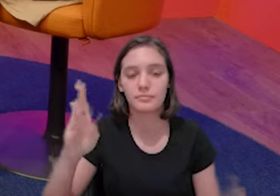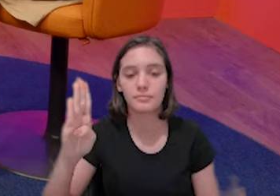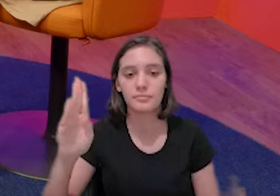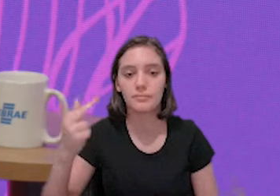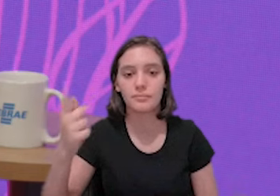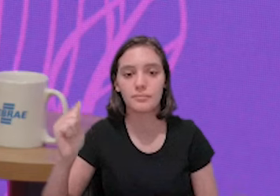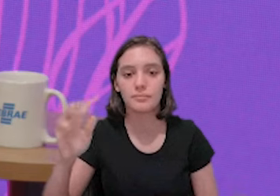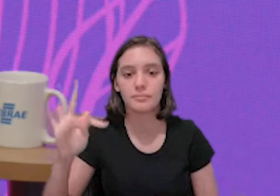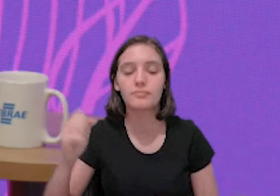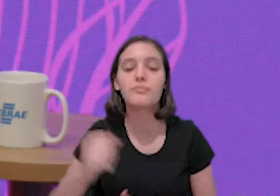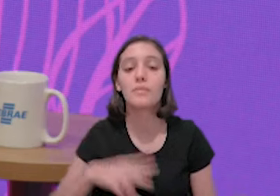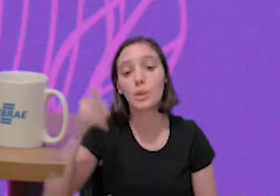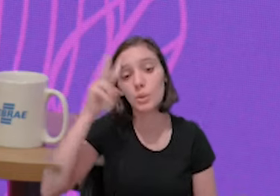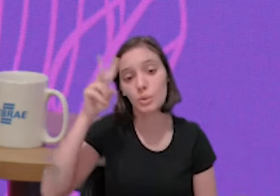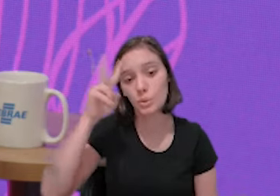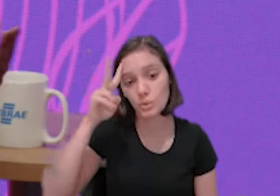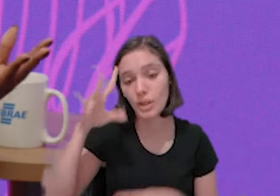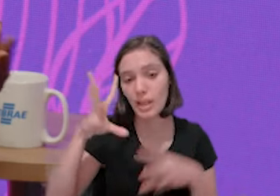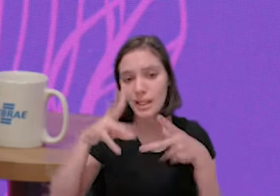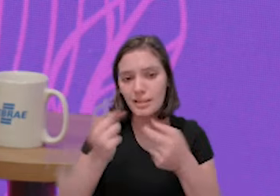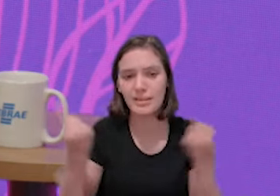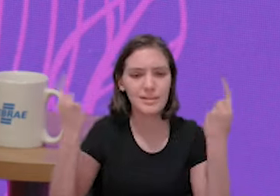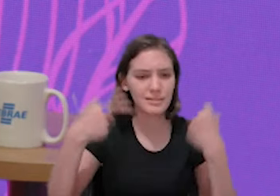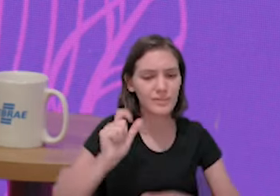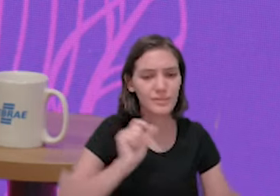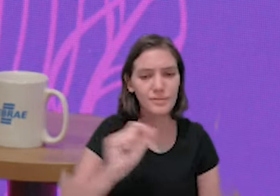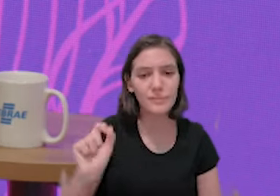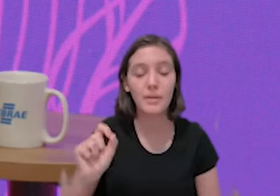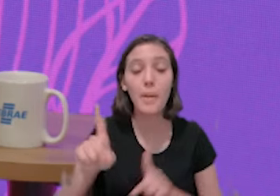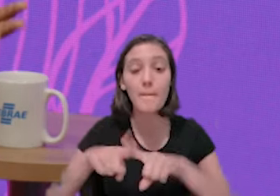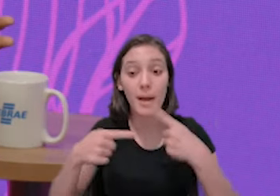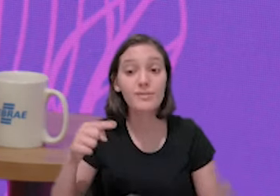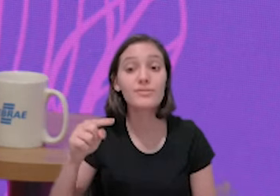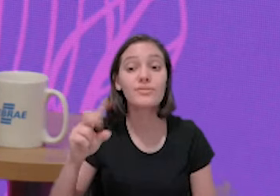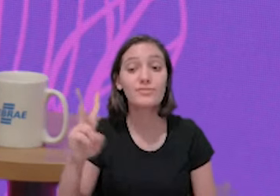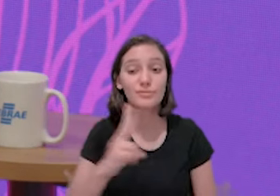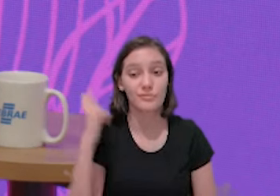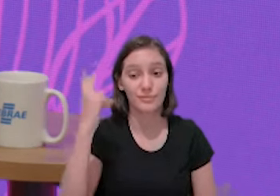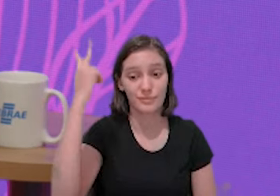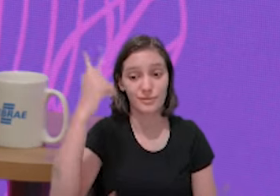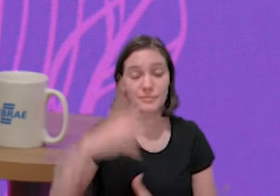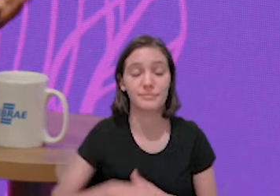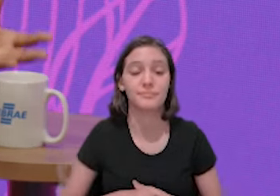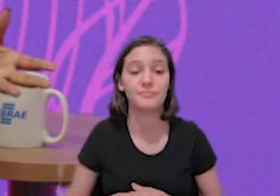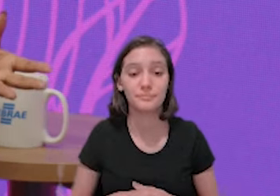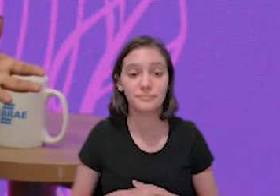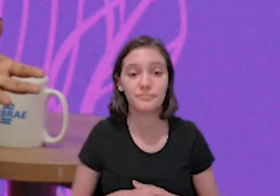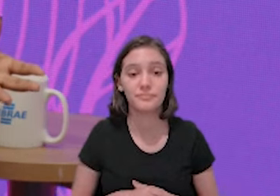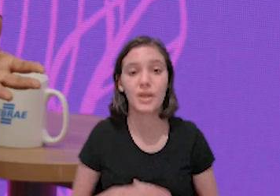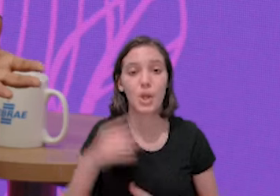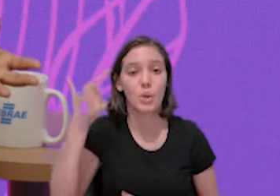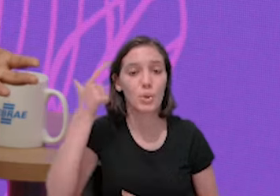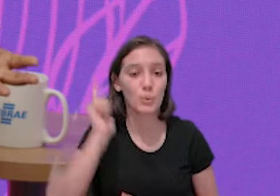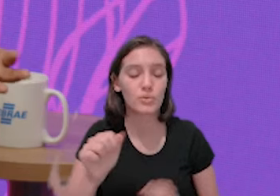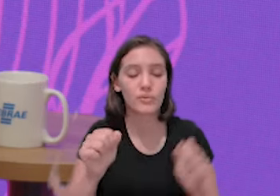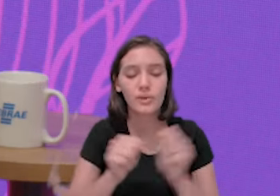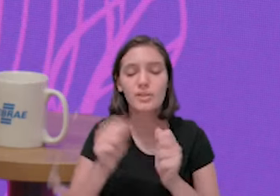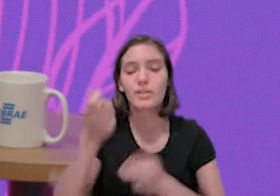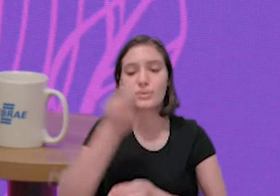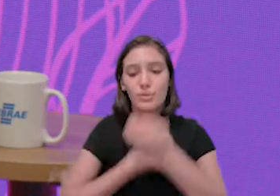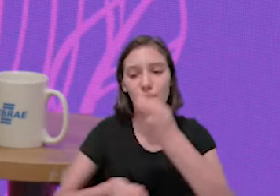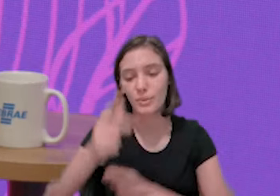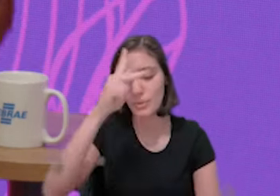né? Sim. Sabahati, assim, dentro da história, né? Dessa história desafiadora, mas de vitória, né?